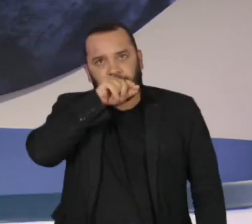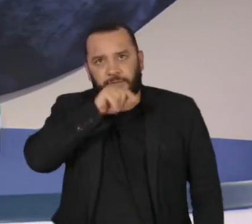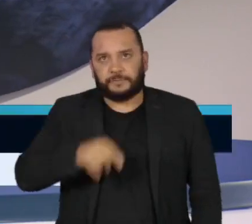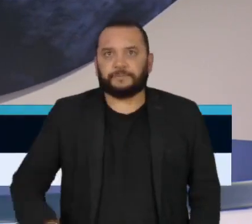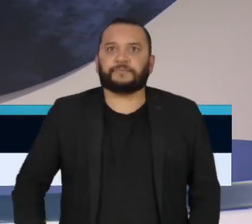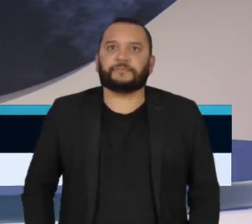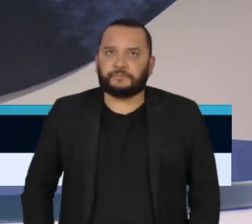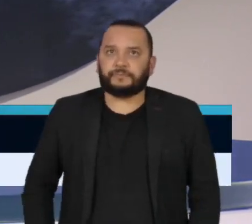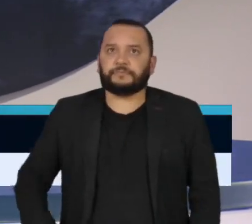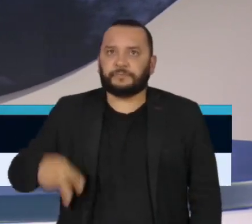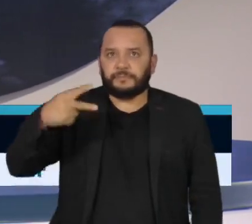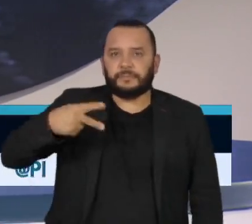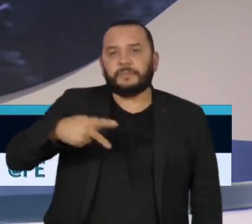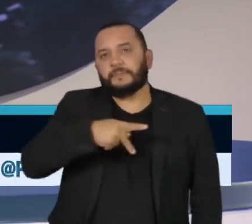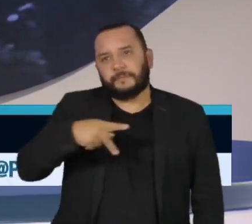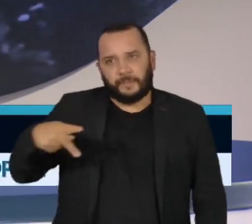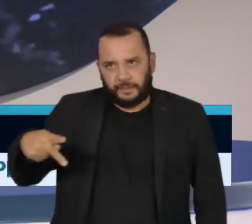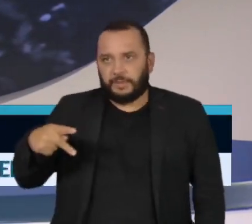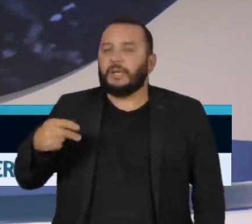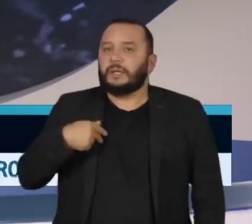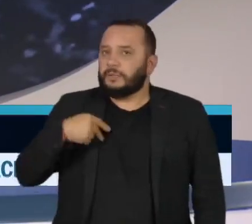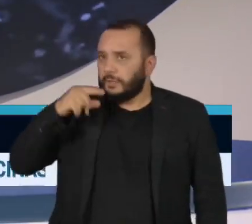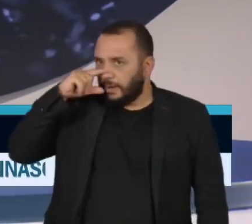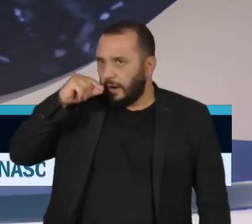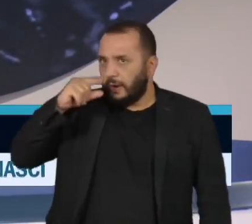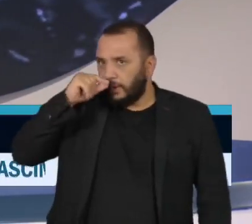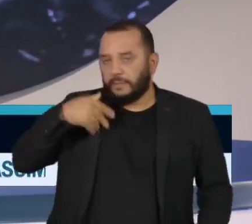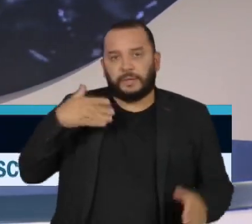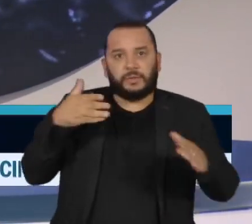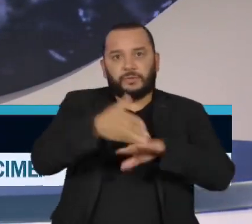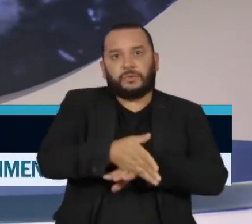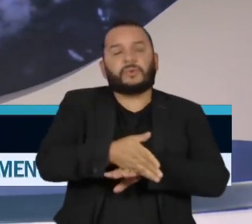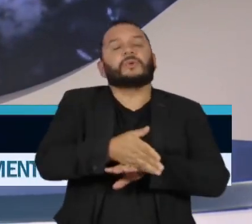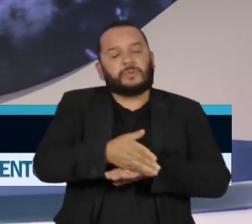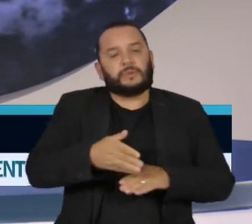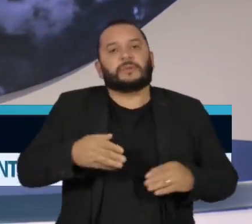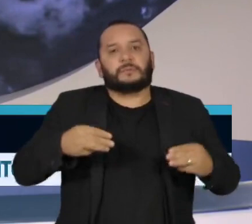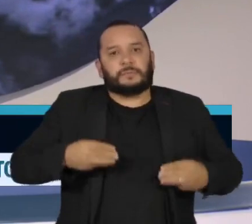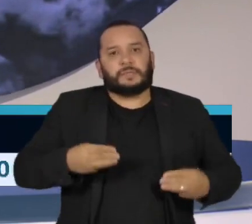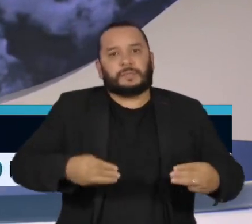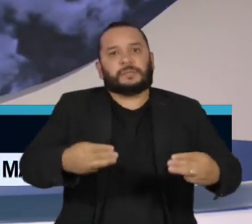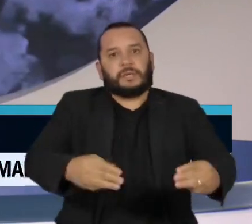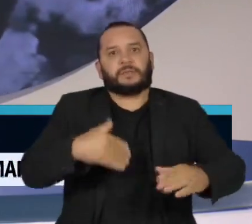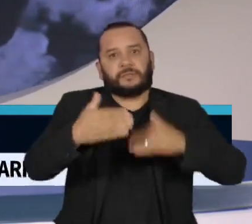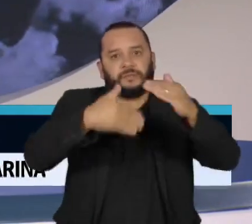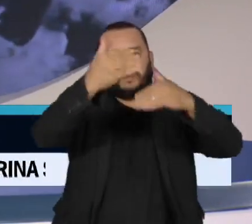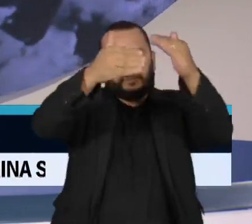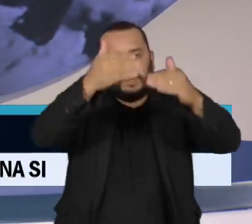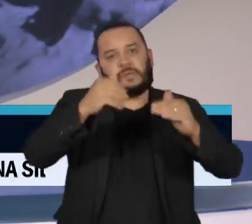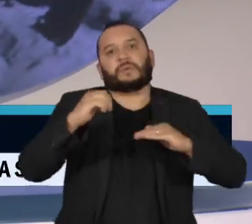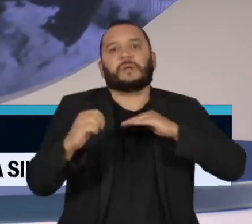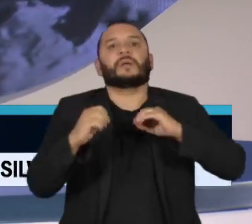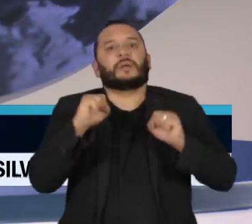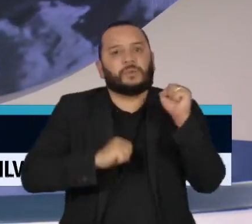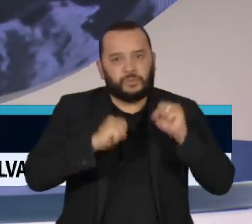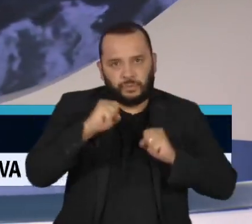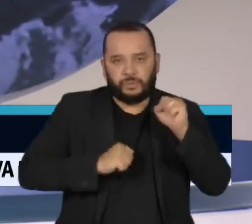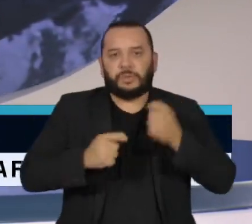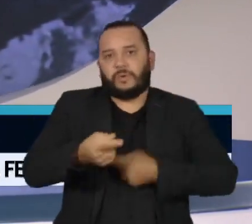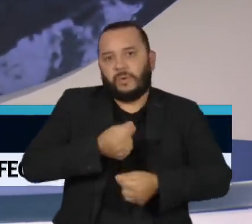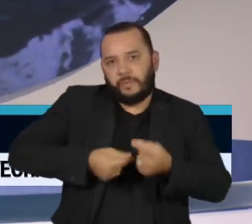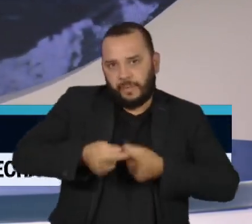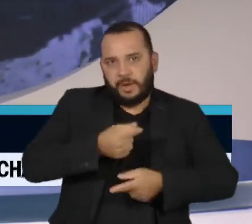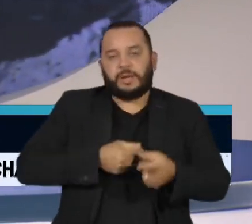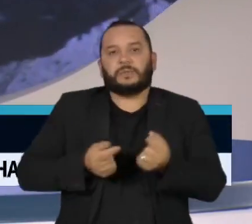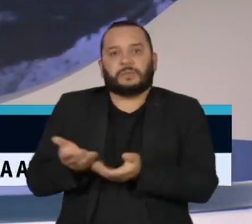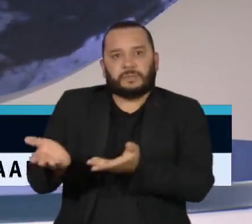O vice-presidente Geraldo Alckmin assumiu hoje o Ministério do Desenvolvimento, Indústria, Comércio e Serviço. Ele defendeu o